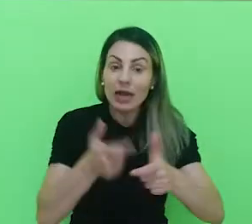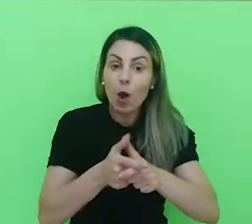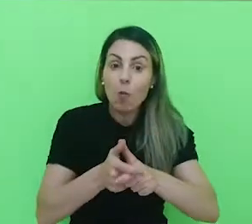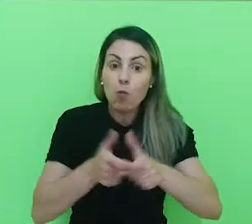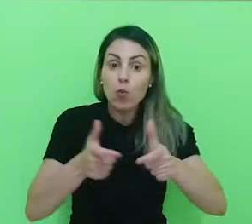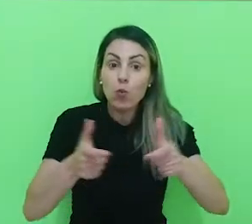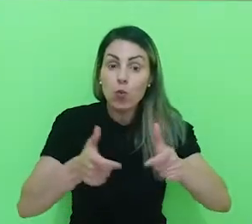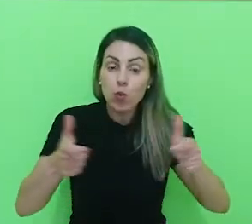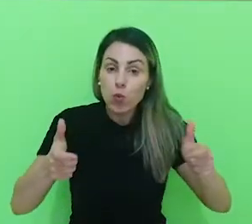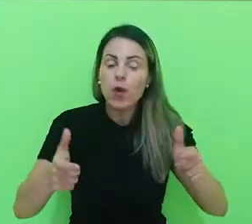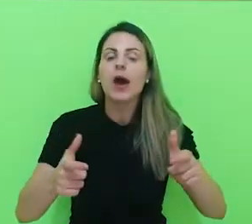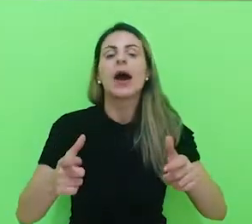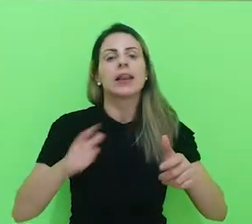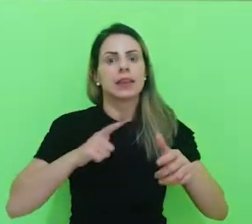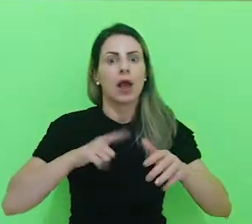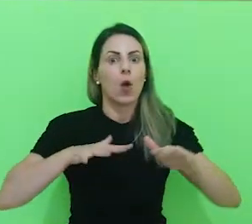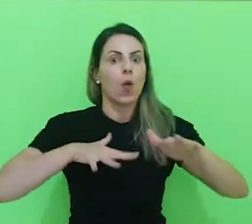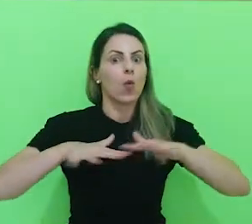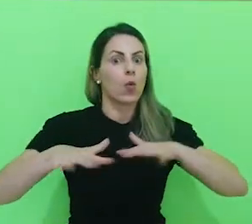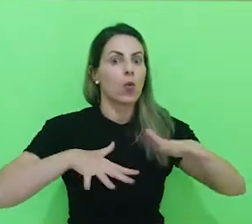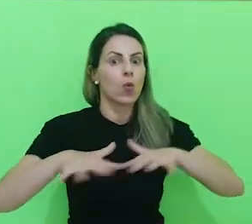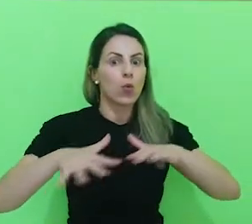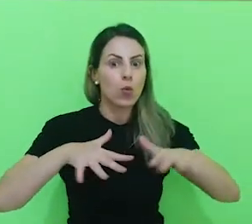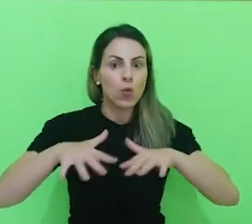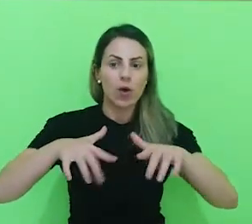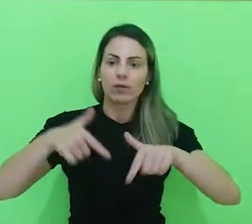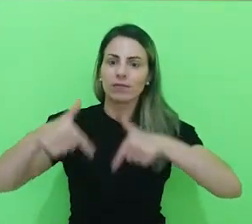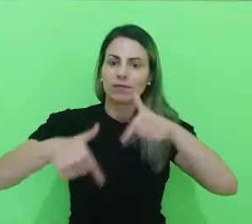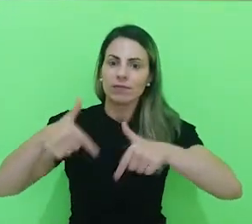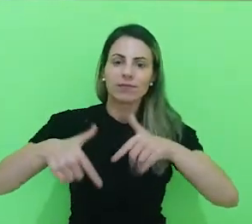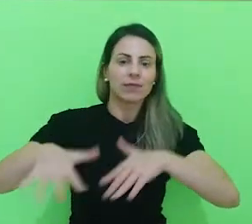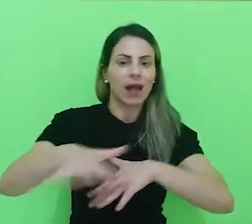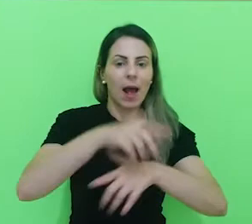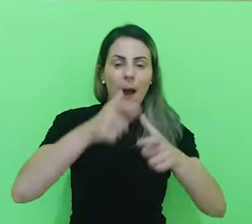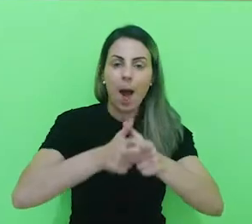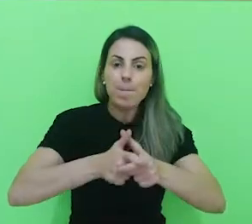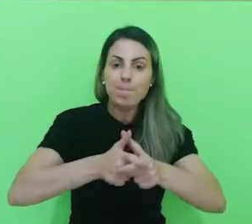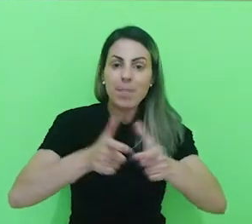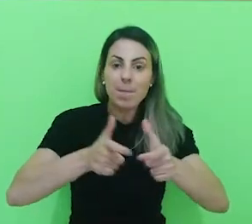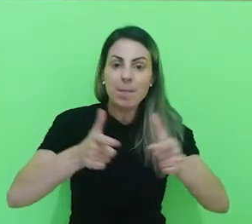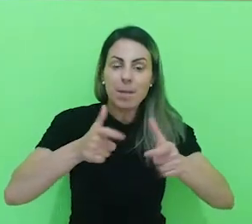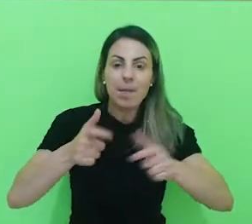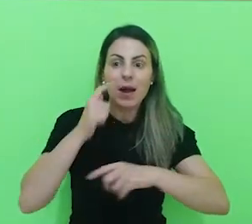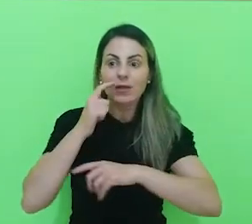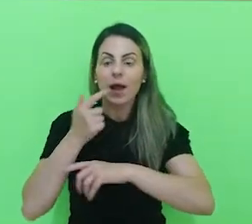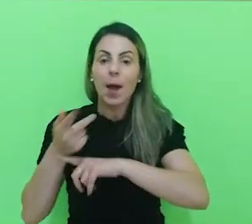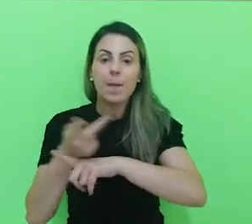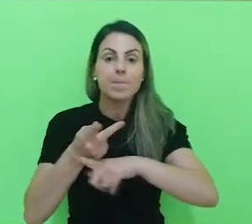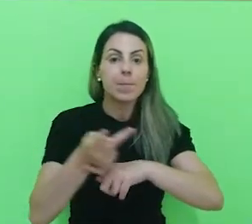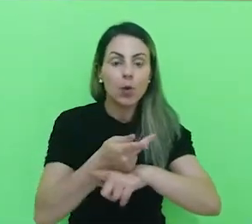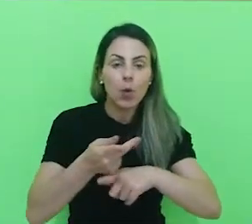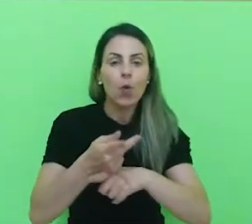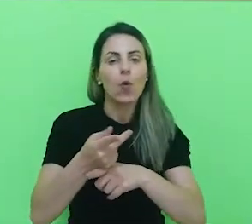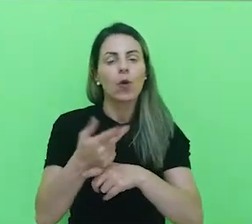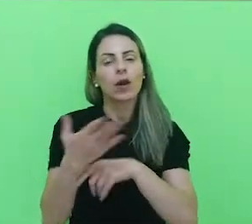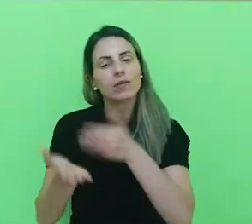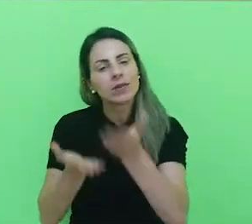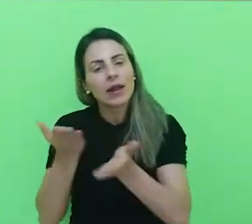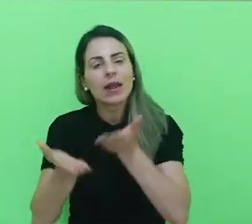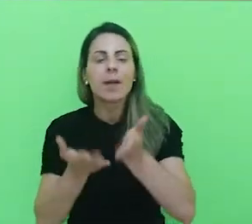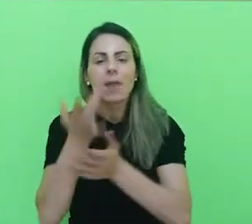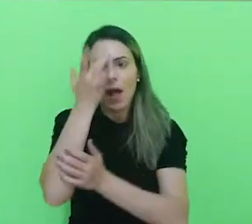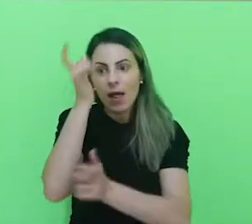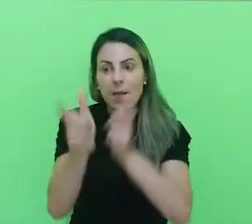então há uma movimentação no mercado de procura desses tratamentos, que